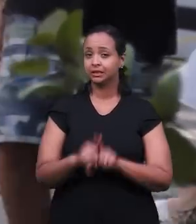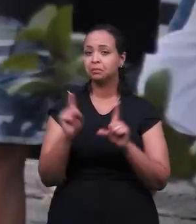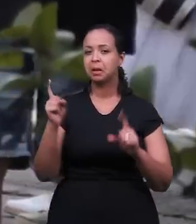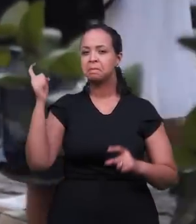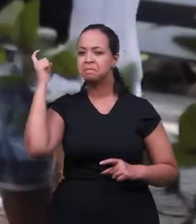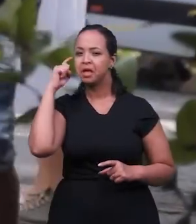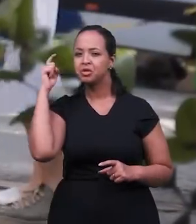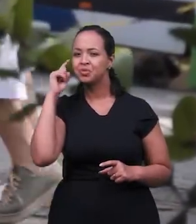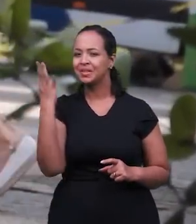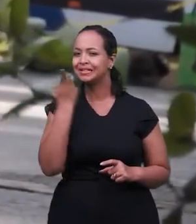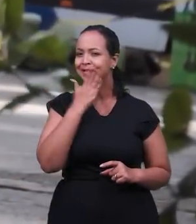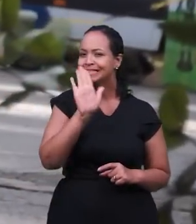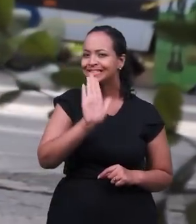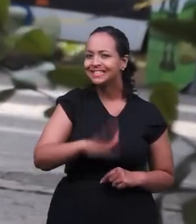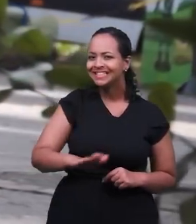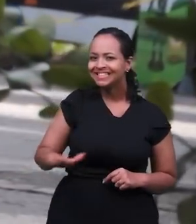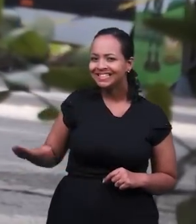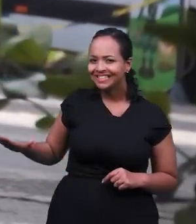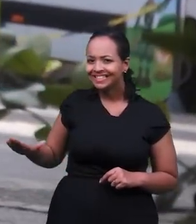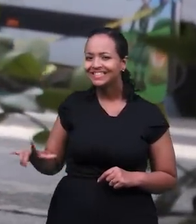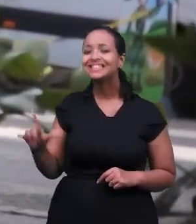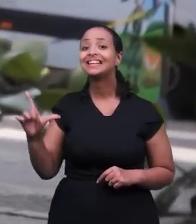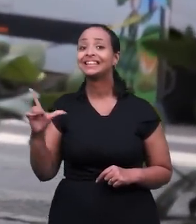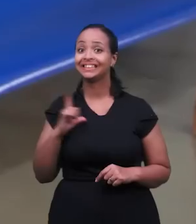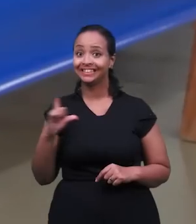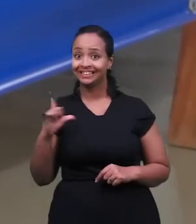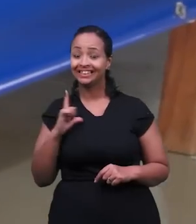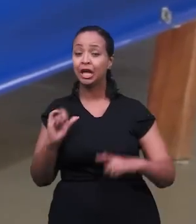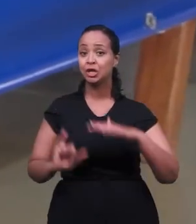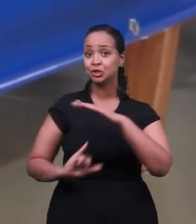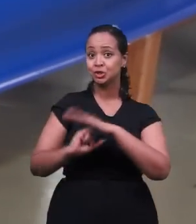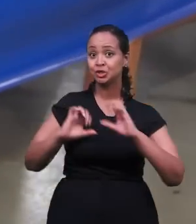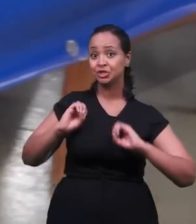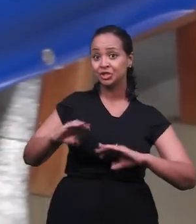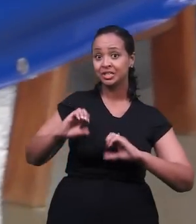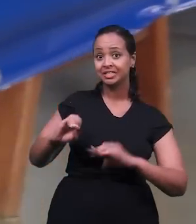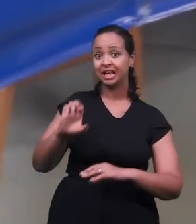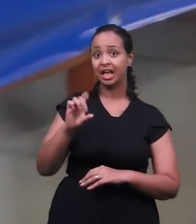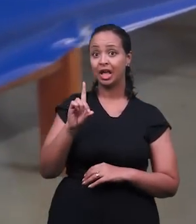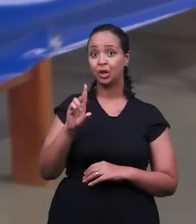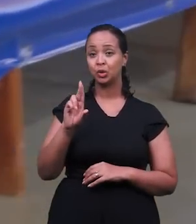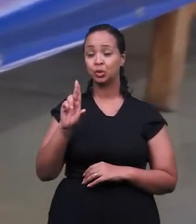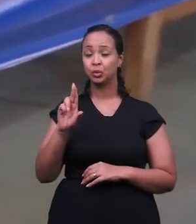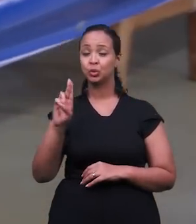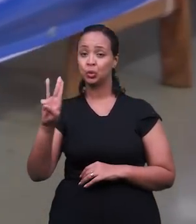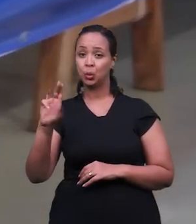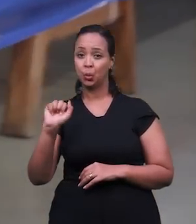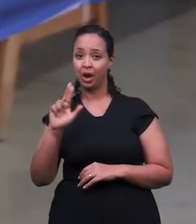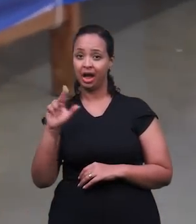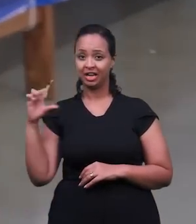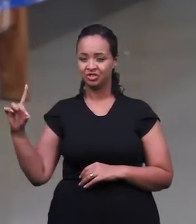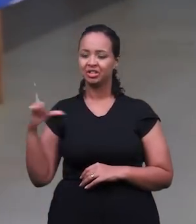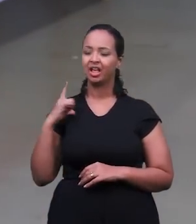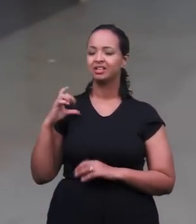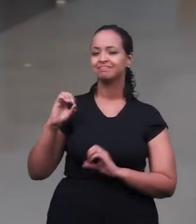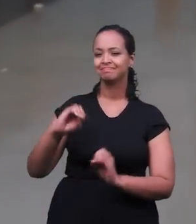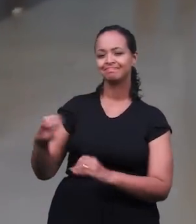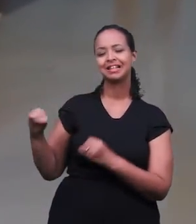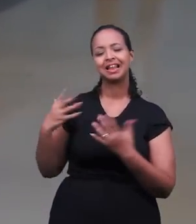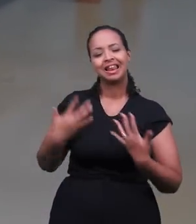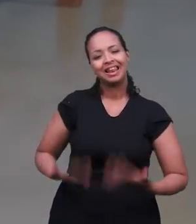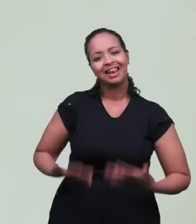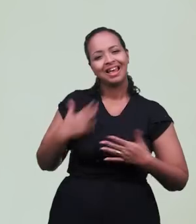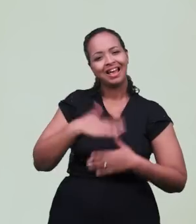também pensou nas crianças. O Instituto de Ensino Eduard Dodi trouxe leveza e educação para o